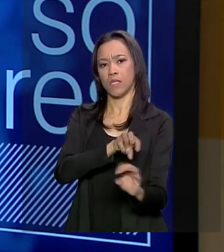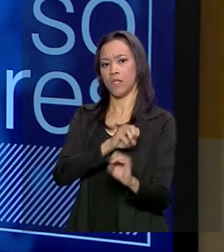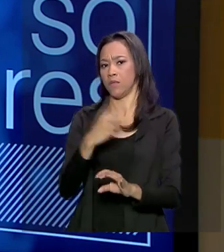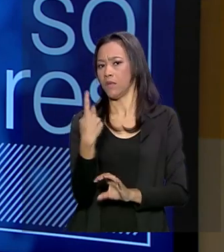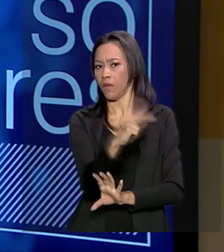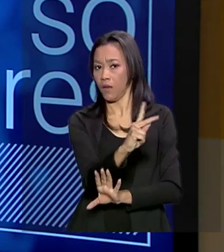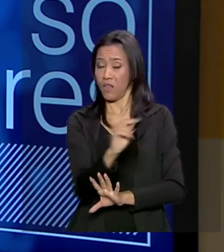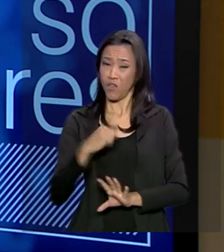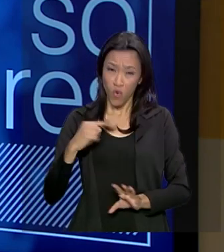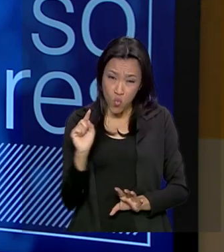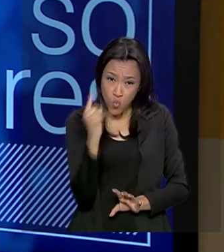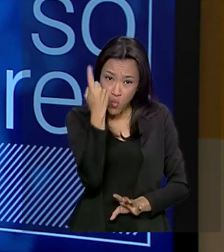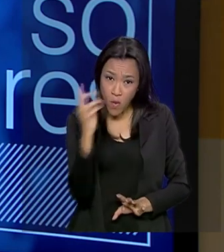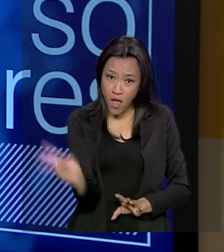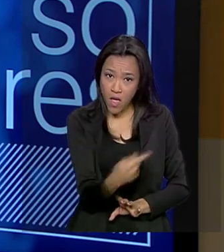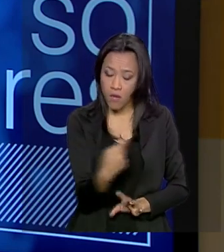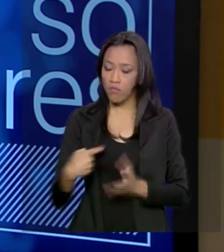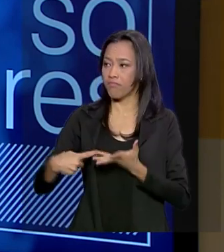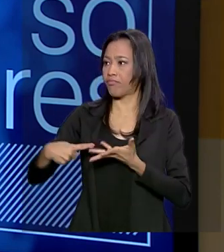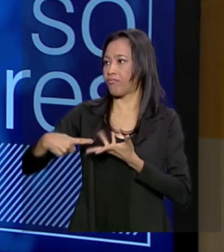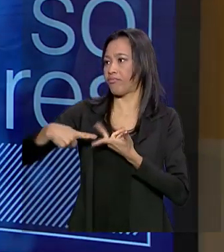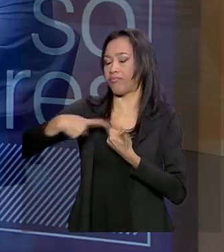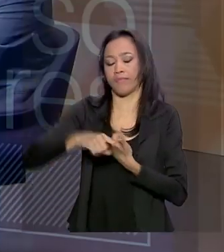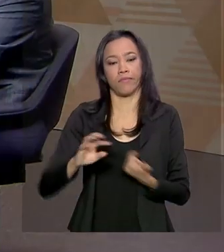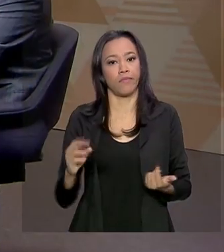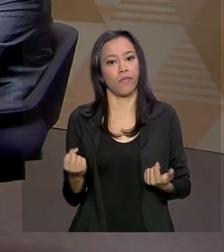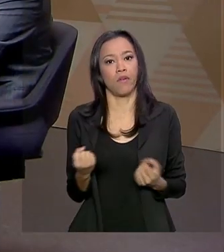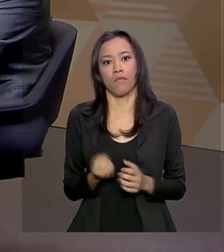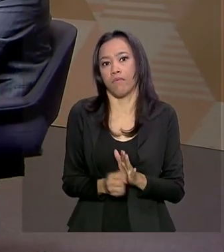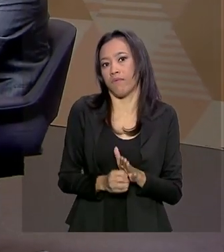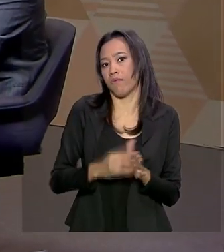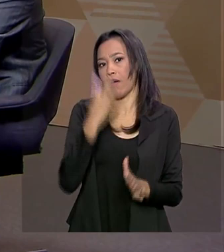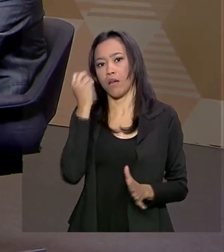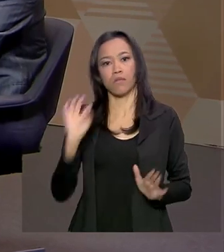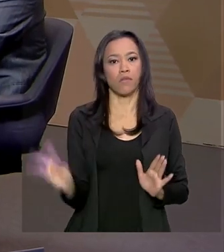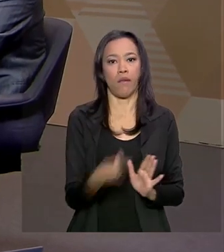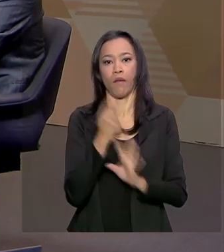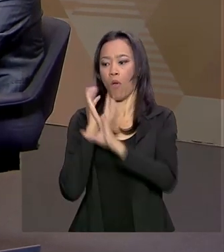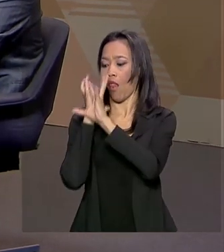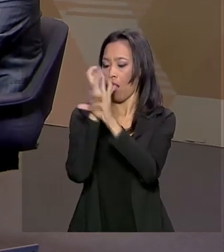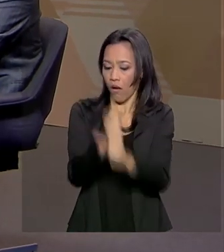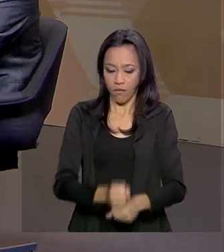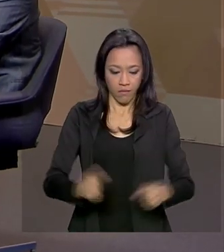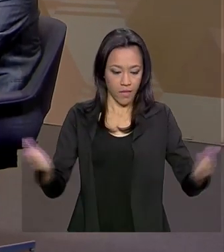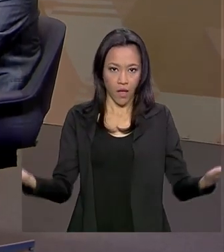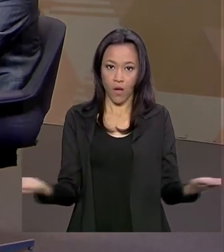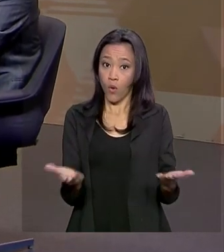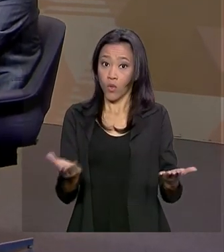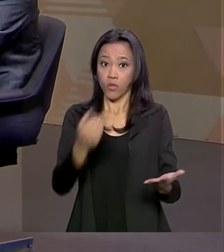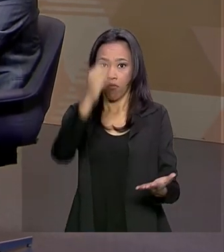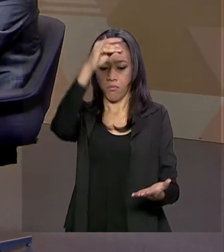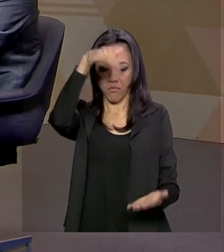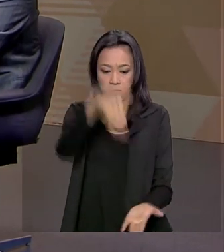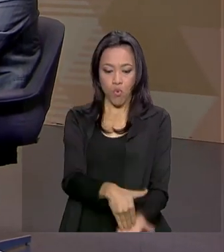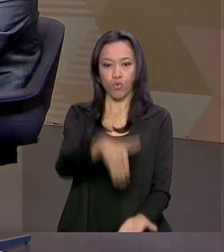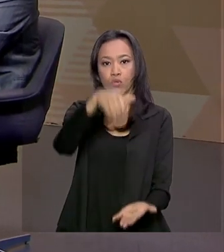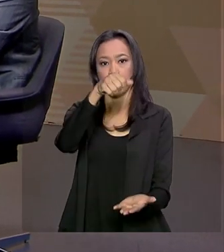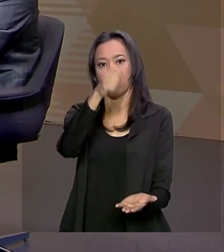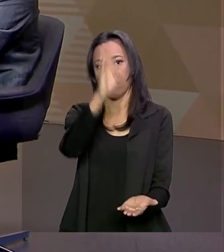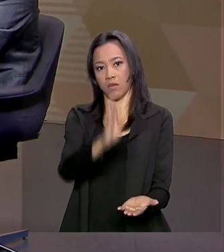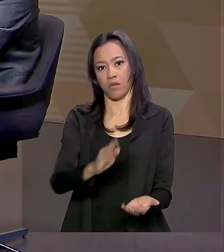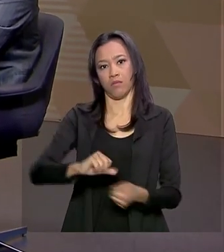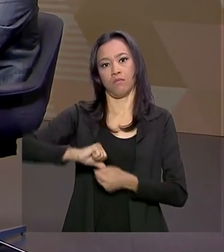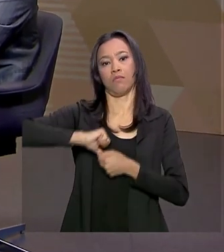único erro que nos trouxe até aqui. É um conjunto de erros que nos traz a última posição da América do Sul. É importante isso.